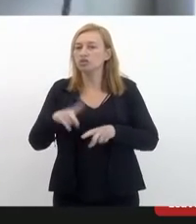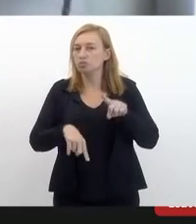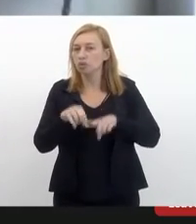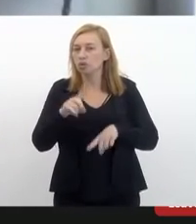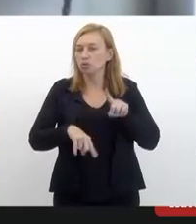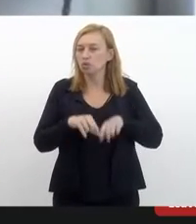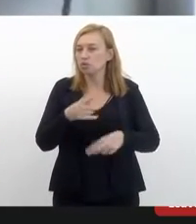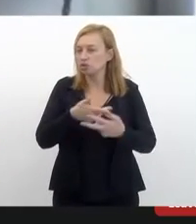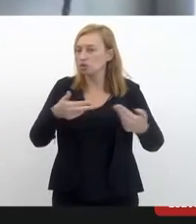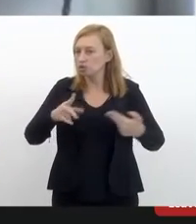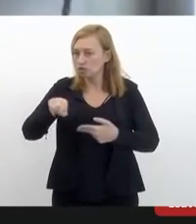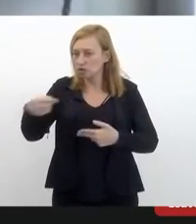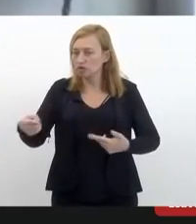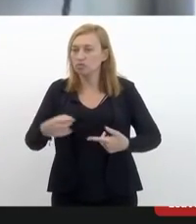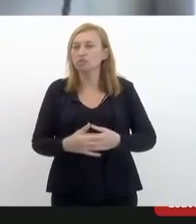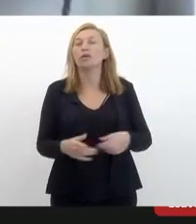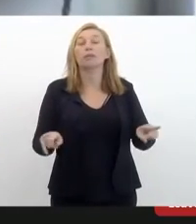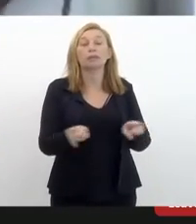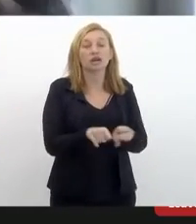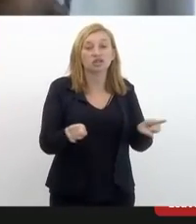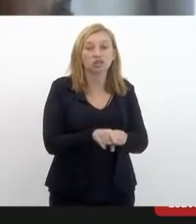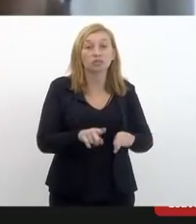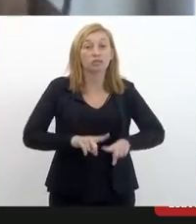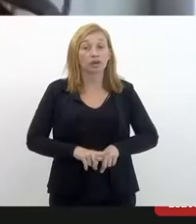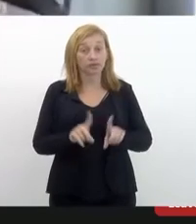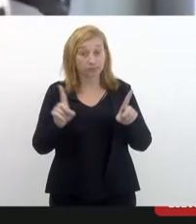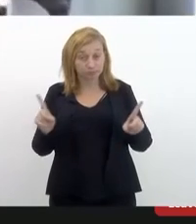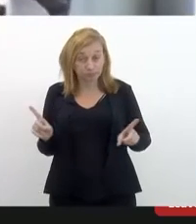sociais, mas também